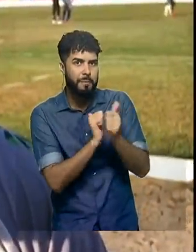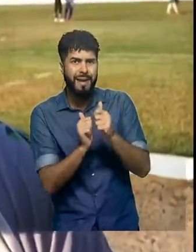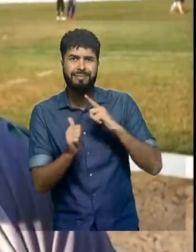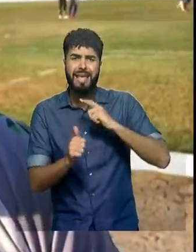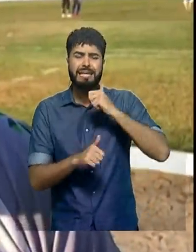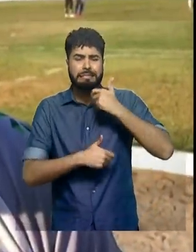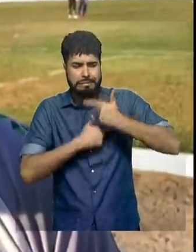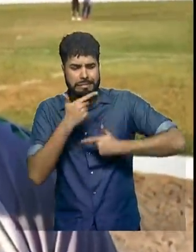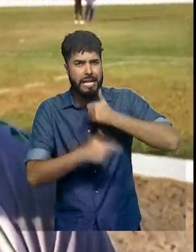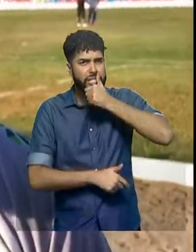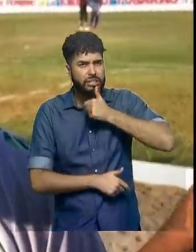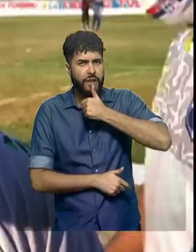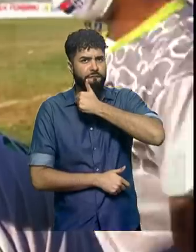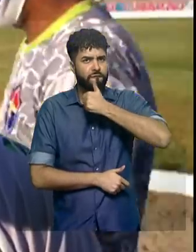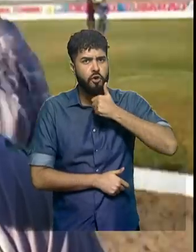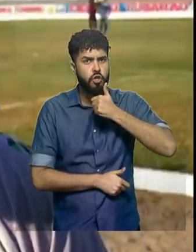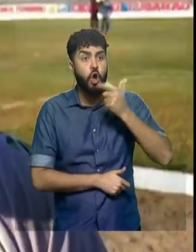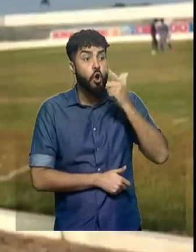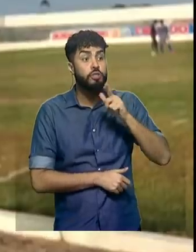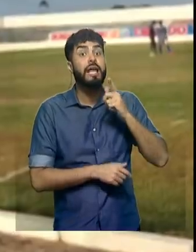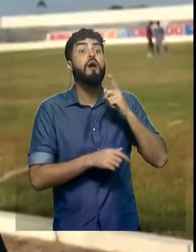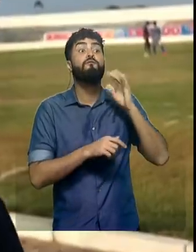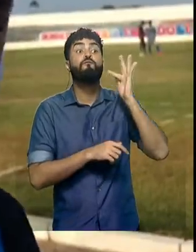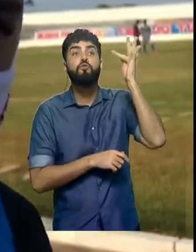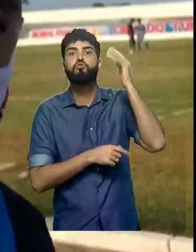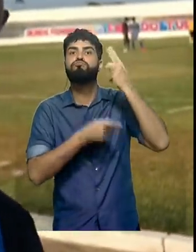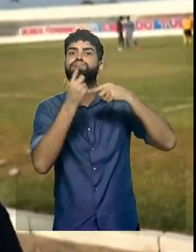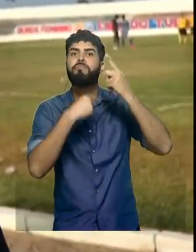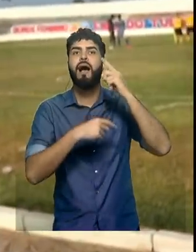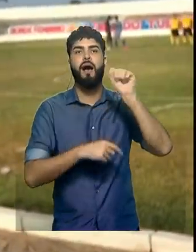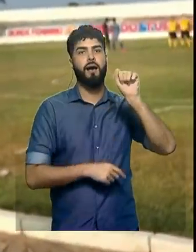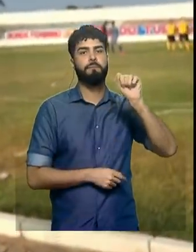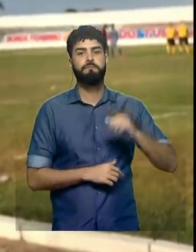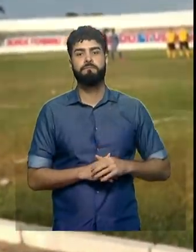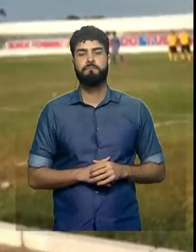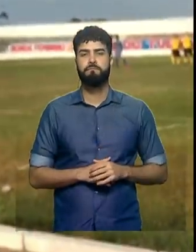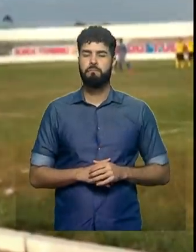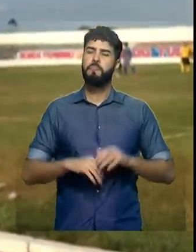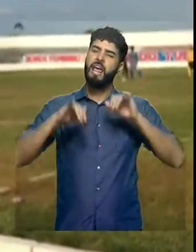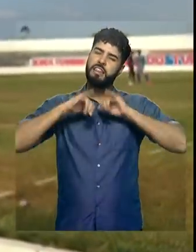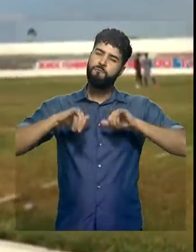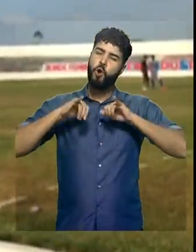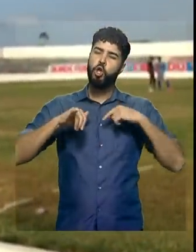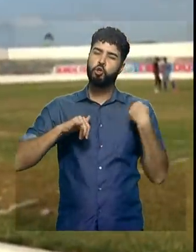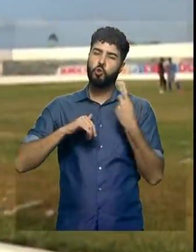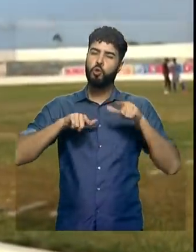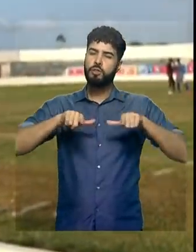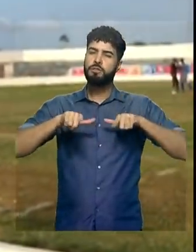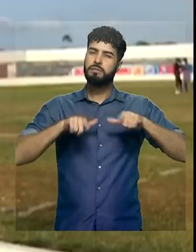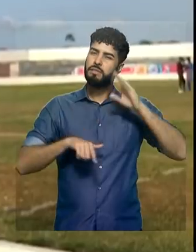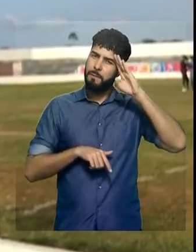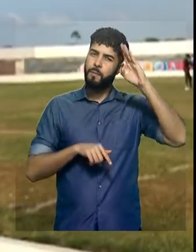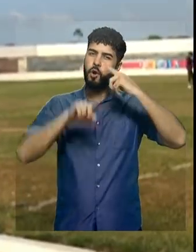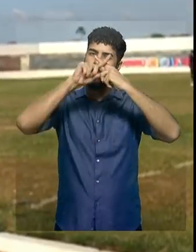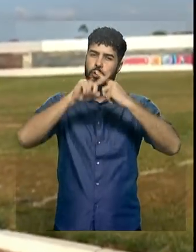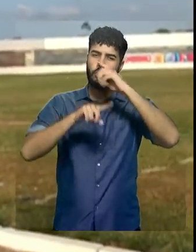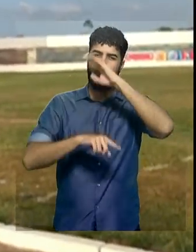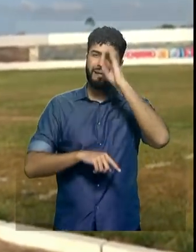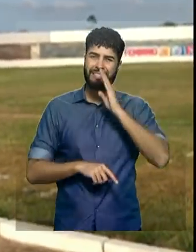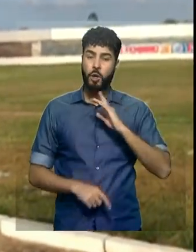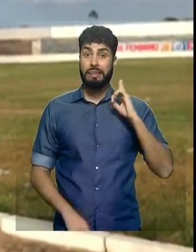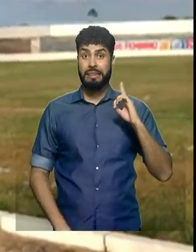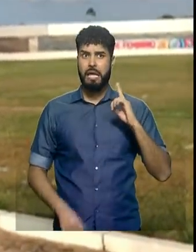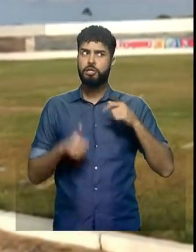esforçar para que possam chegar numa Série A. Divulgação do trabalho, isso é muito importante, né? Principalmente o Campeonato Brasileiro de uma Série D, que vem